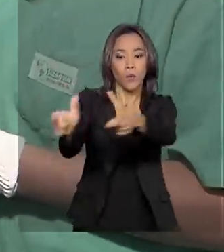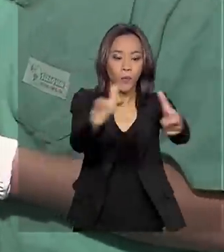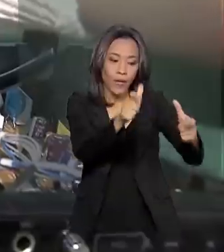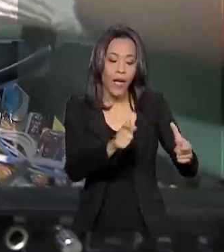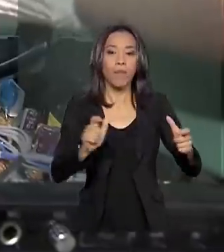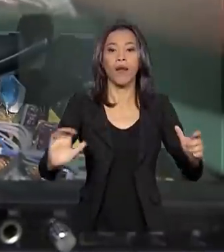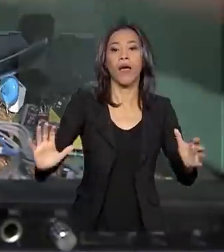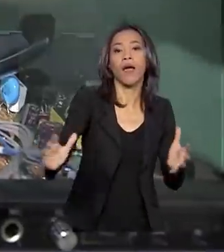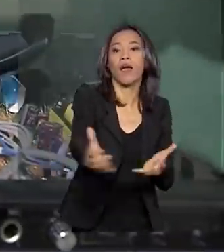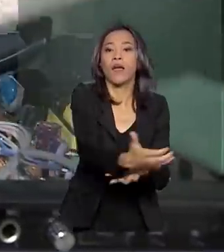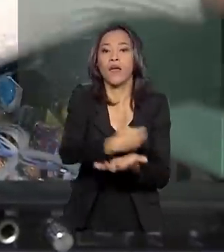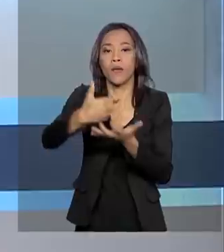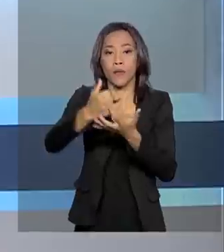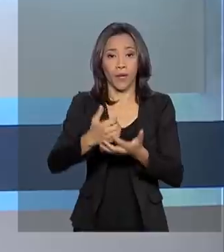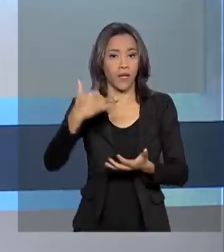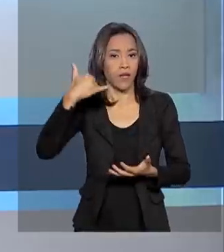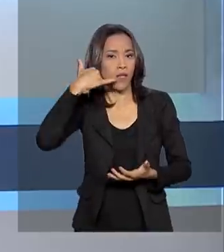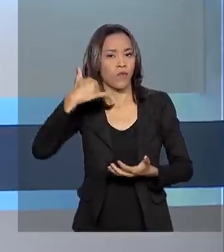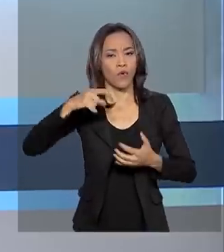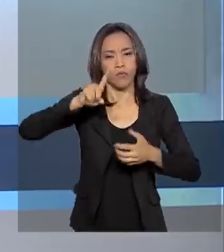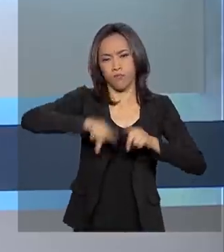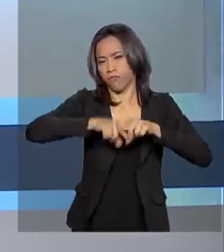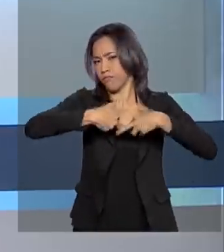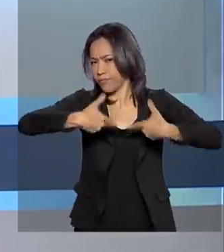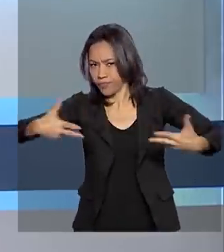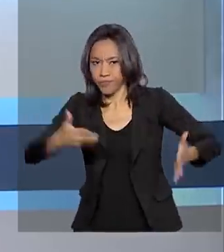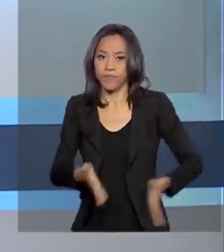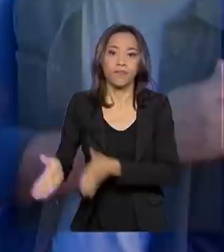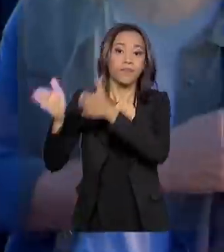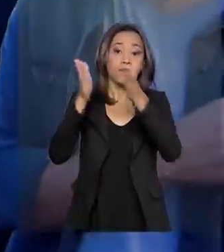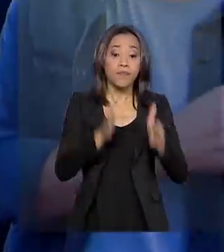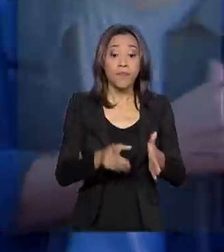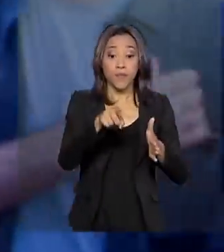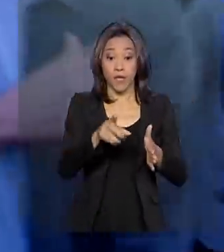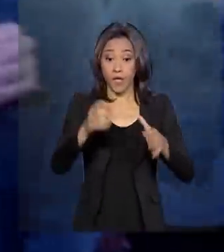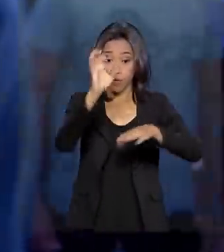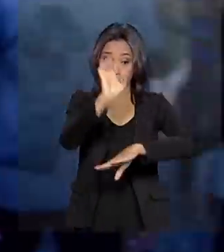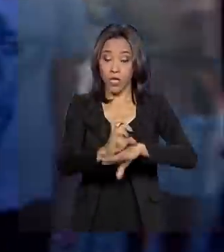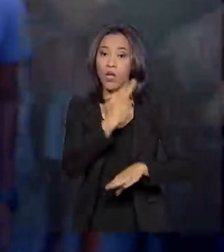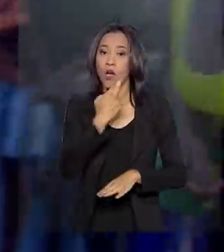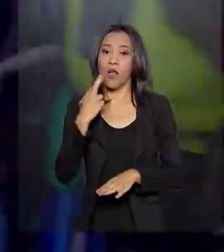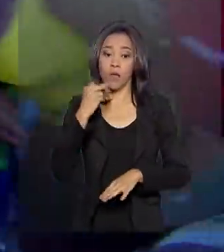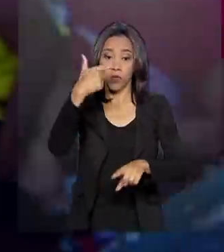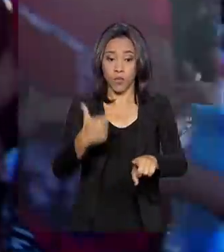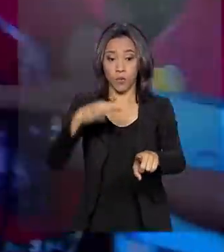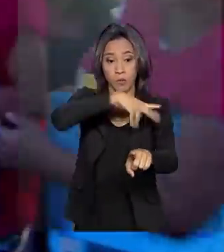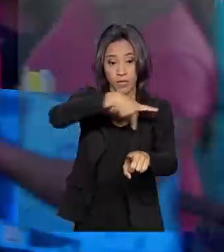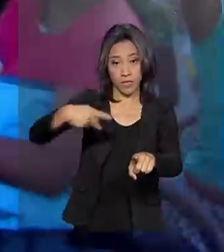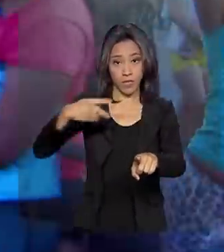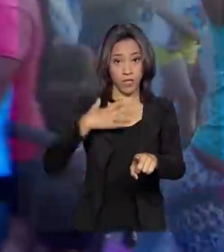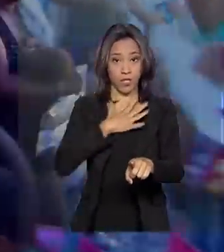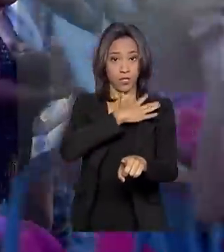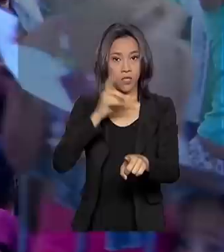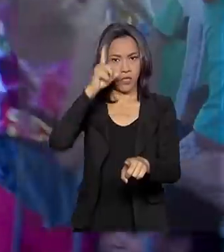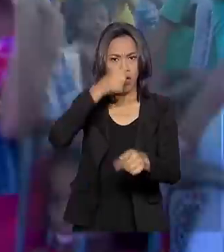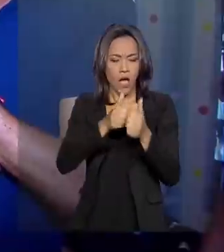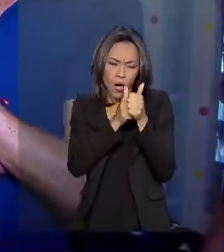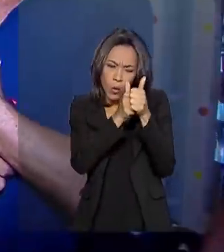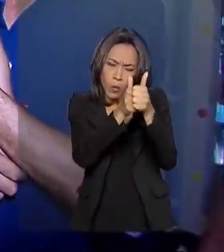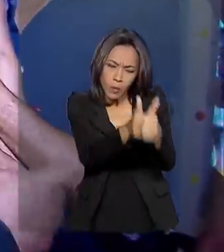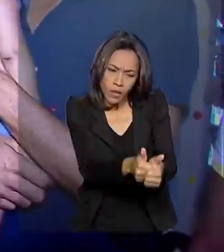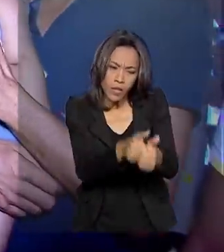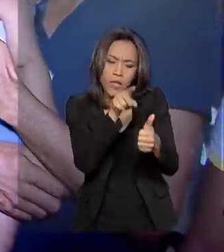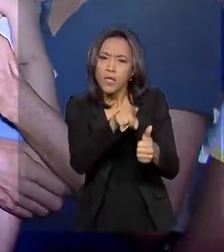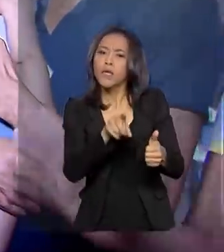de produtos eletroeletrônicos. Em Roraima, vice-presidente Hamilton Mourão acompanha de perto ações da Operação